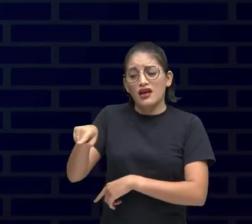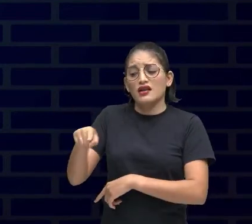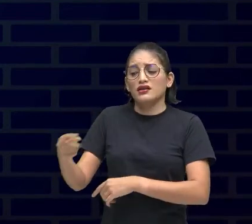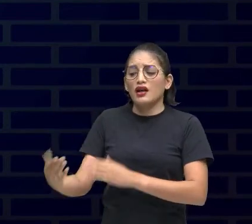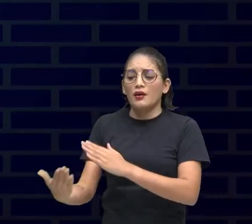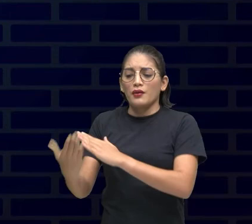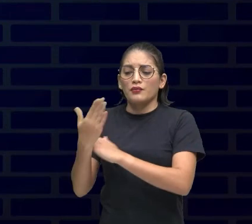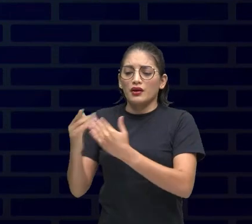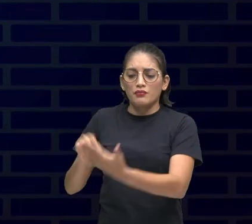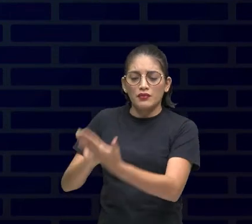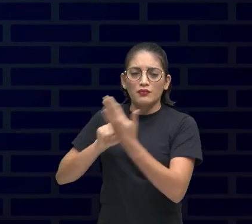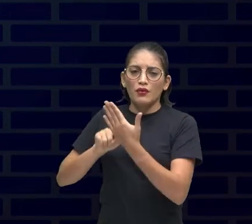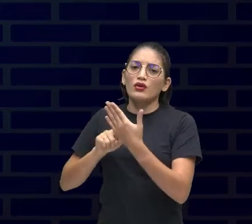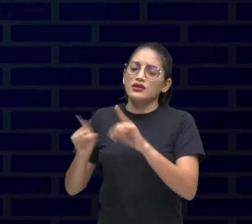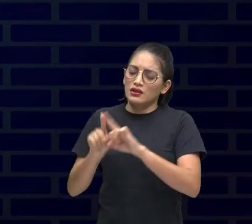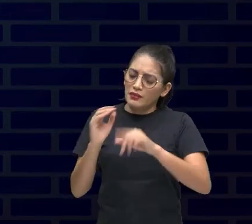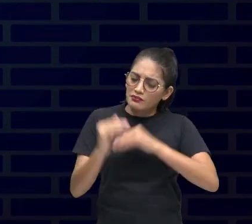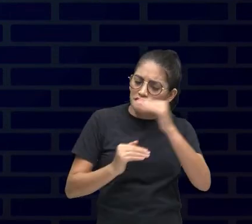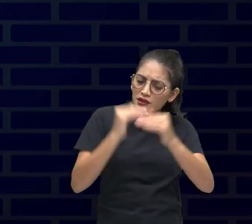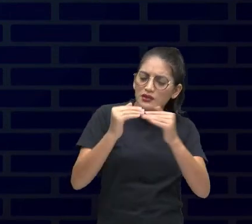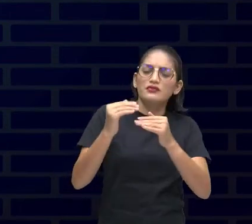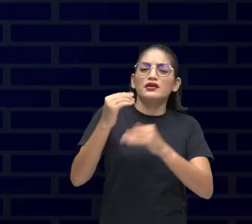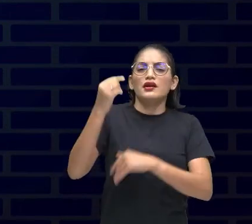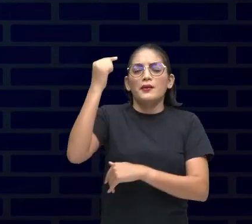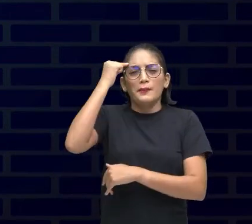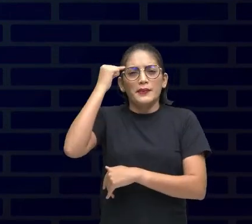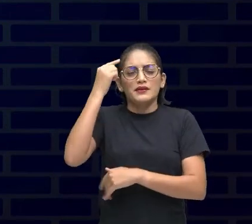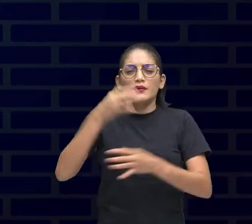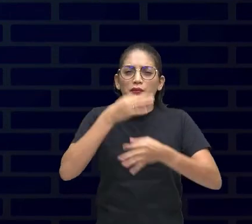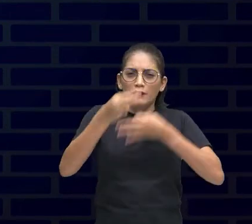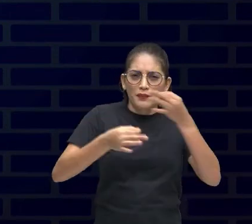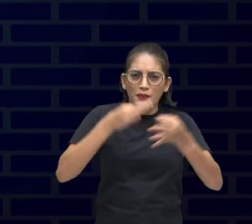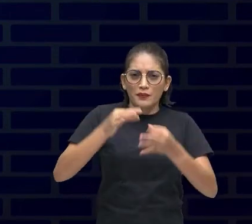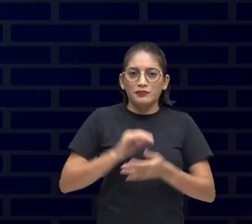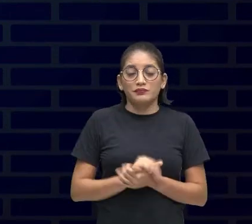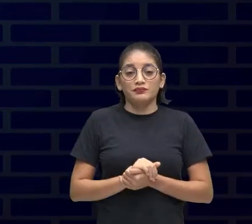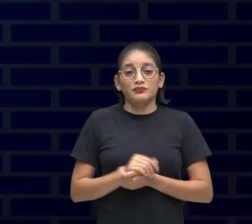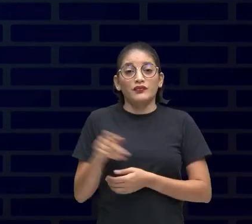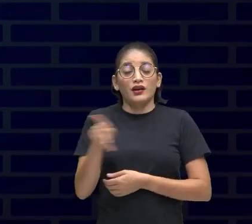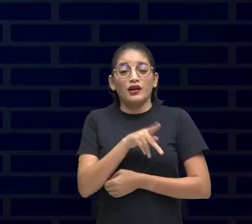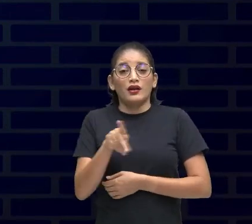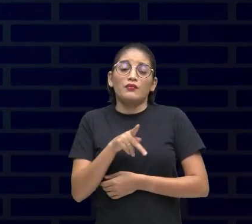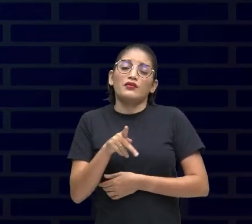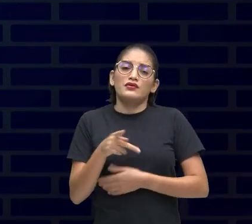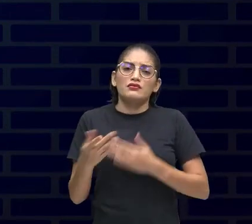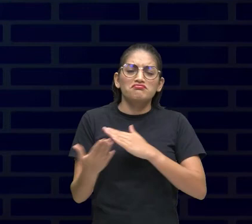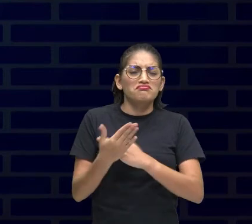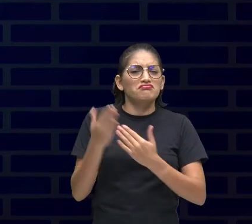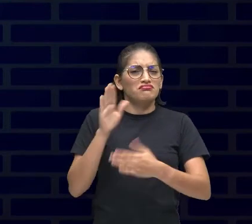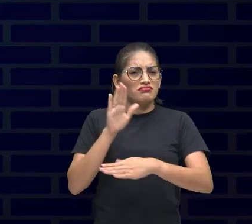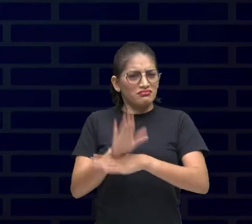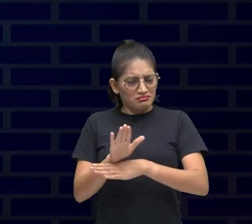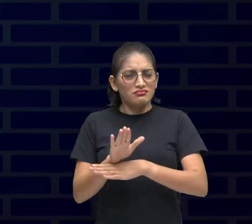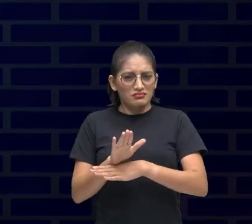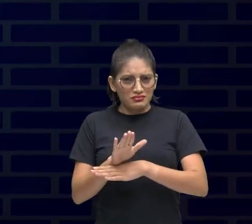estudo é libertador Que desenvolve um pensamento crítico no aluno O professor é um herói sem capa E com alguns livros na estante só esperando o próximo aluno